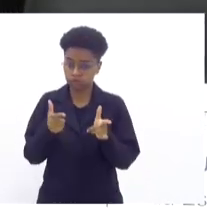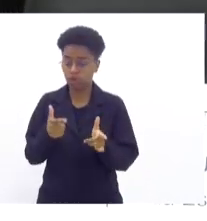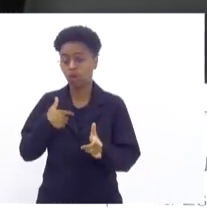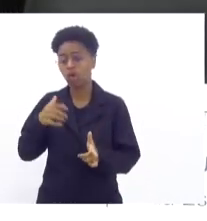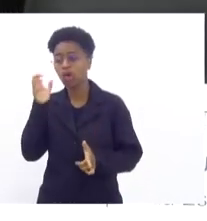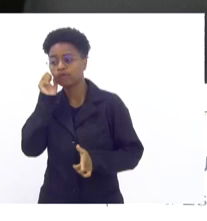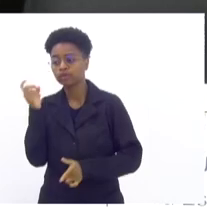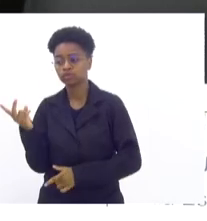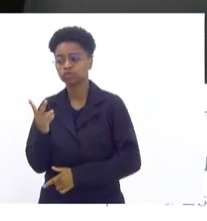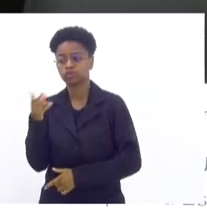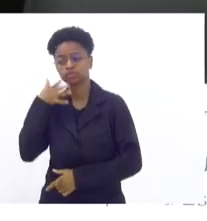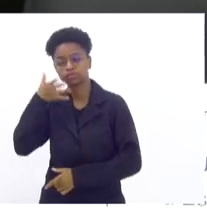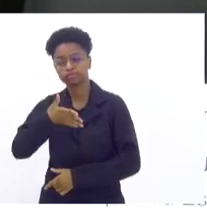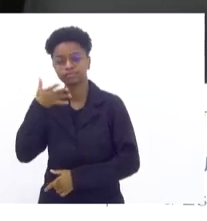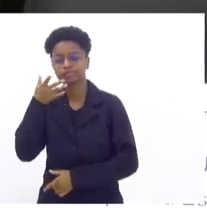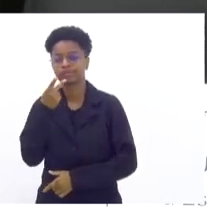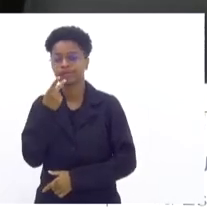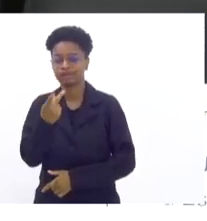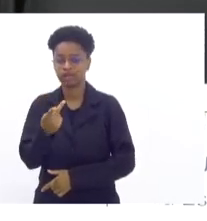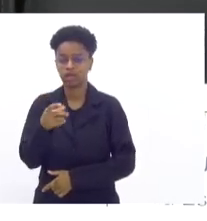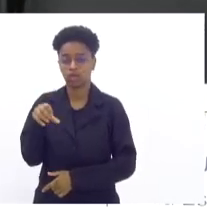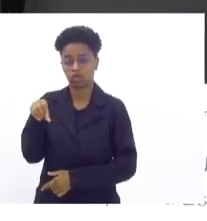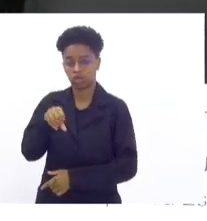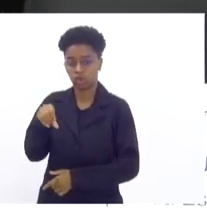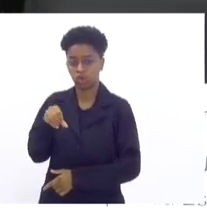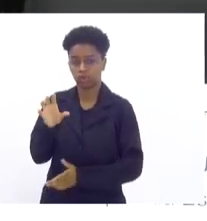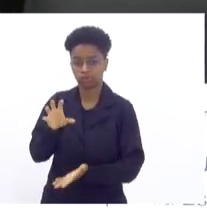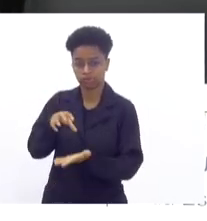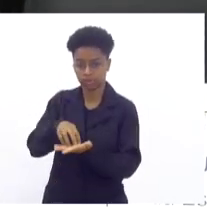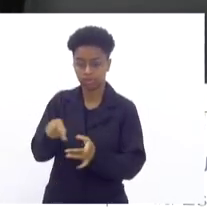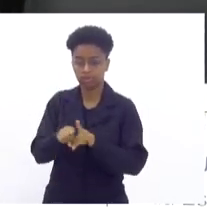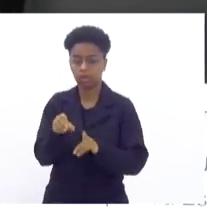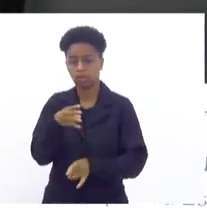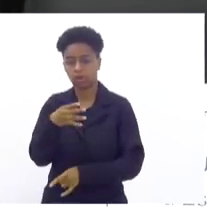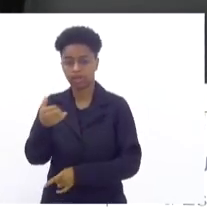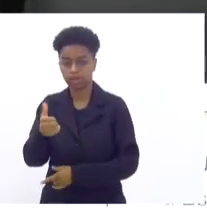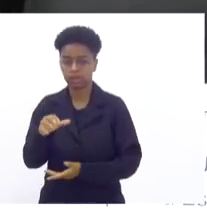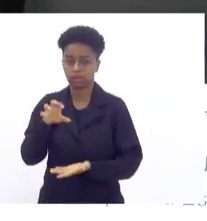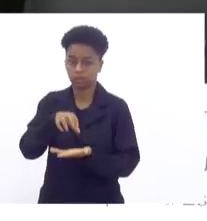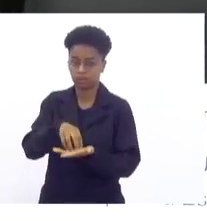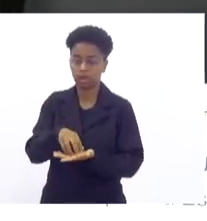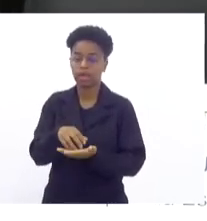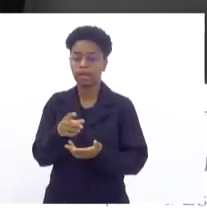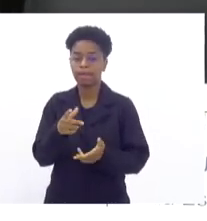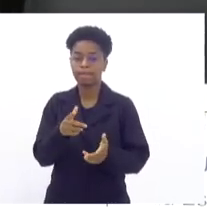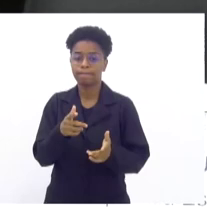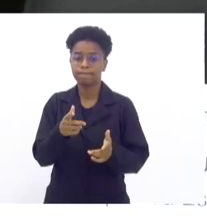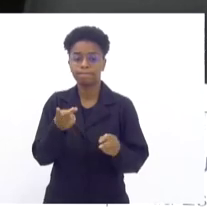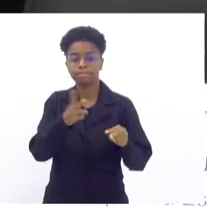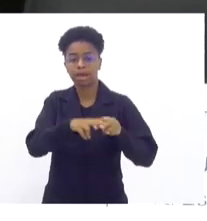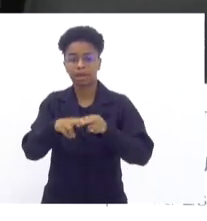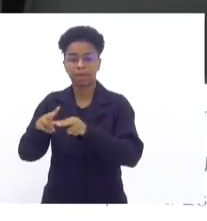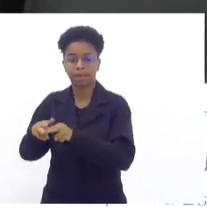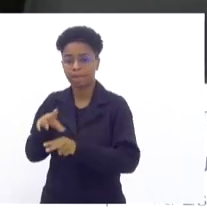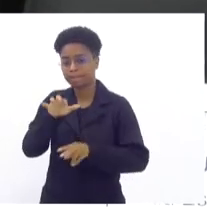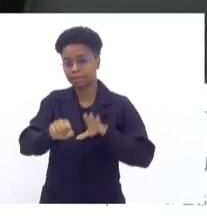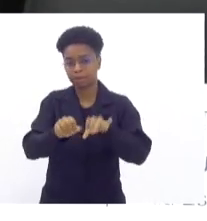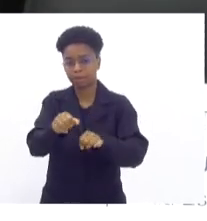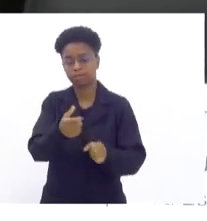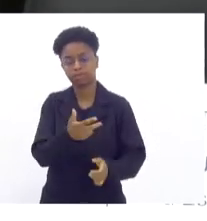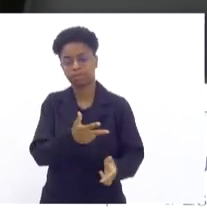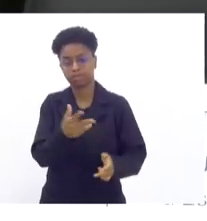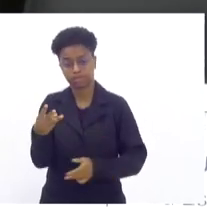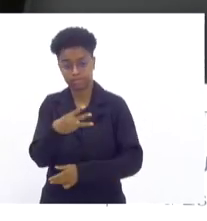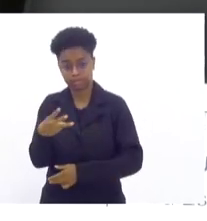fala dos dois comandantes aqui, do nono aqui, do 41, 33 fuzis apreendidos, 29 fuzis apreendidos, são